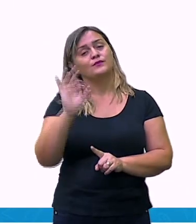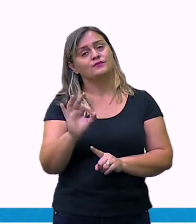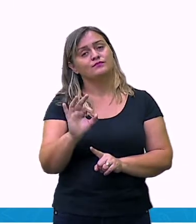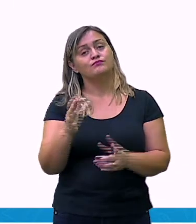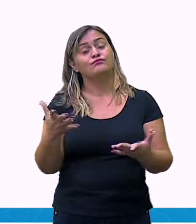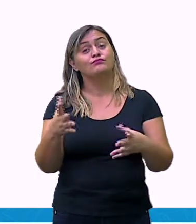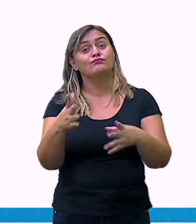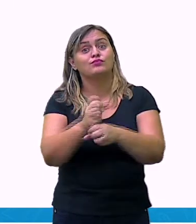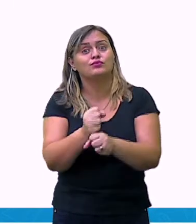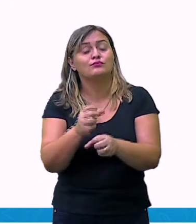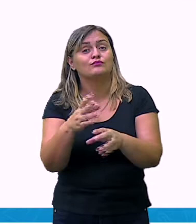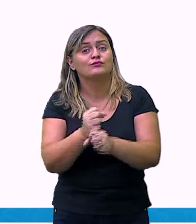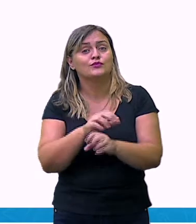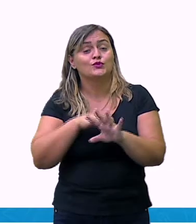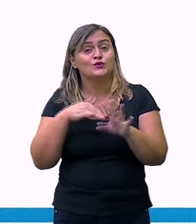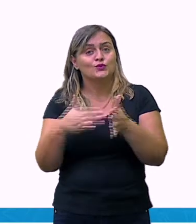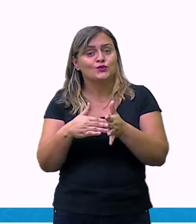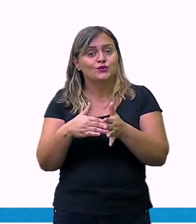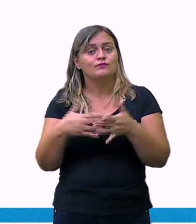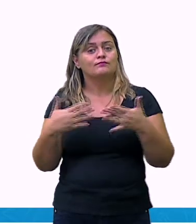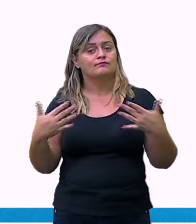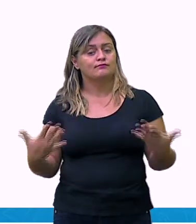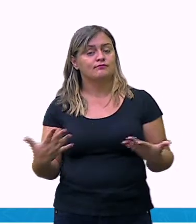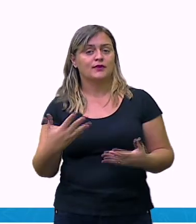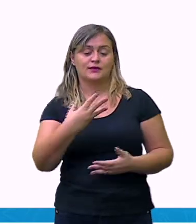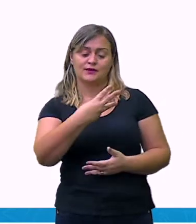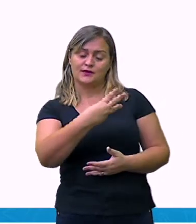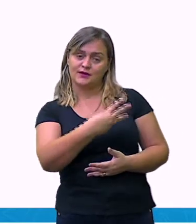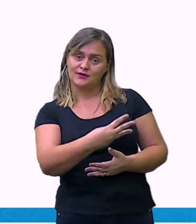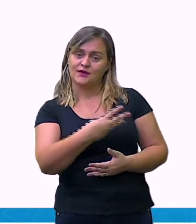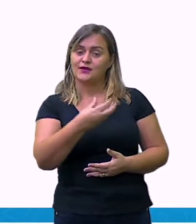mensalidade foi para 360.